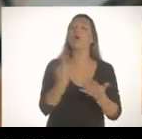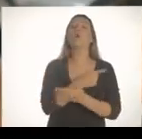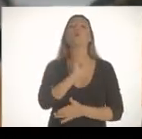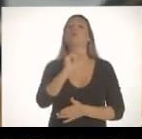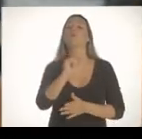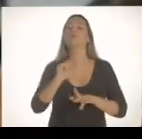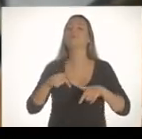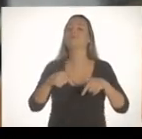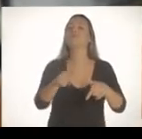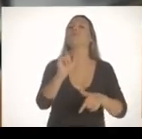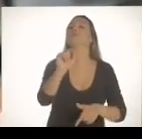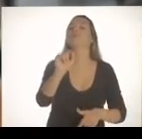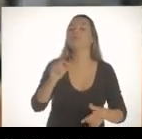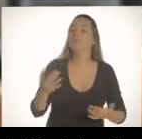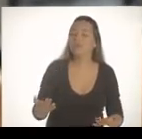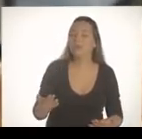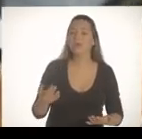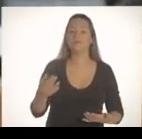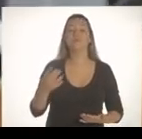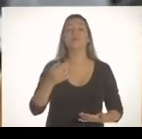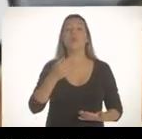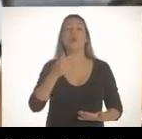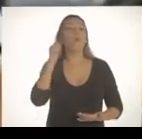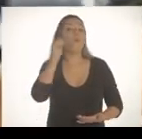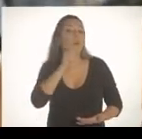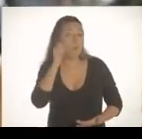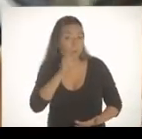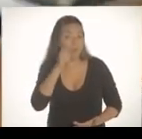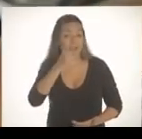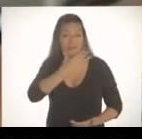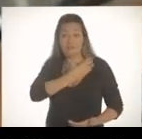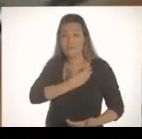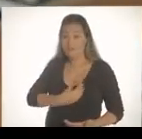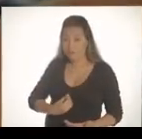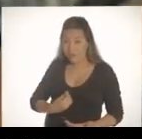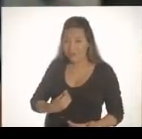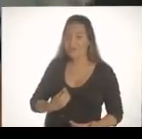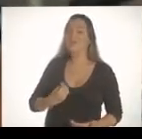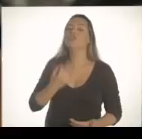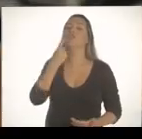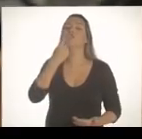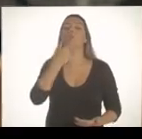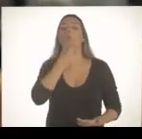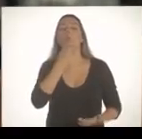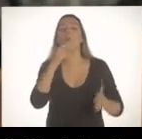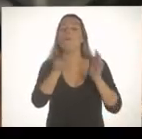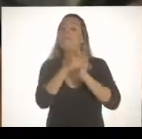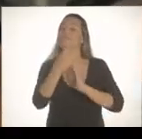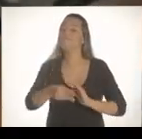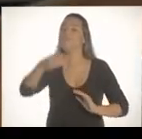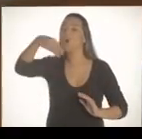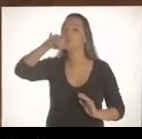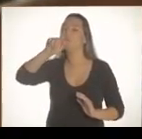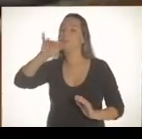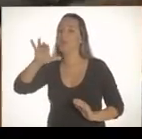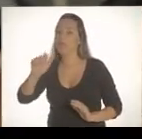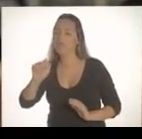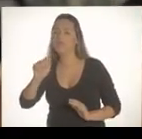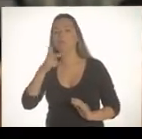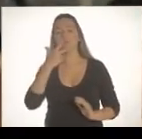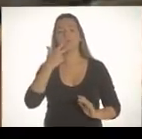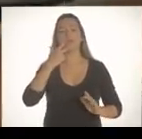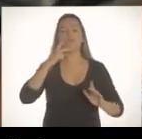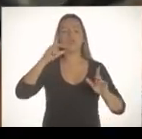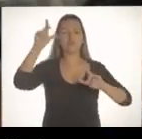um episódio recente da filha de uma das pessoas que foi presa durante as investigações no Rio de Janeiro contra as